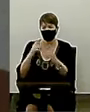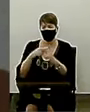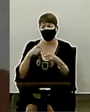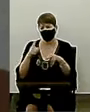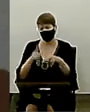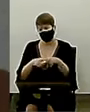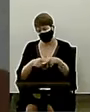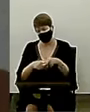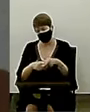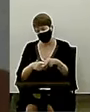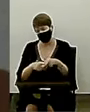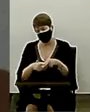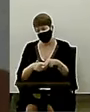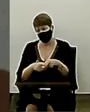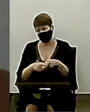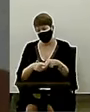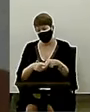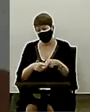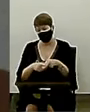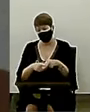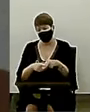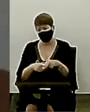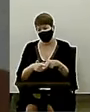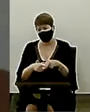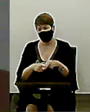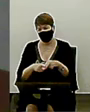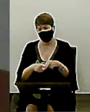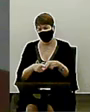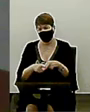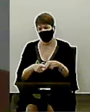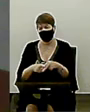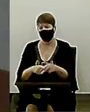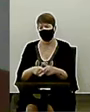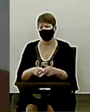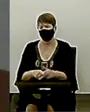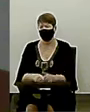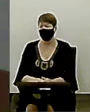a história dele à da IPB depois que ele veio para a nossa denominação.